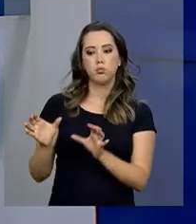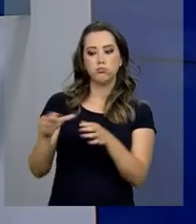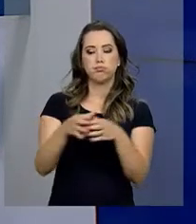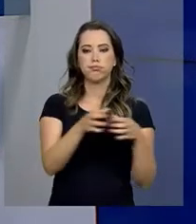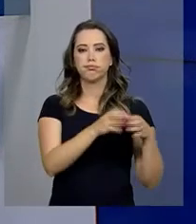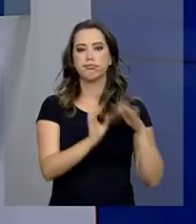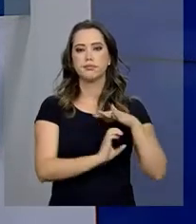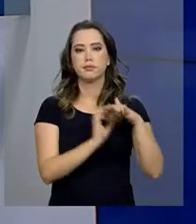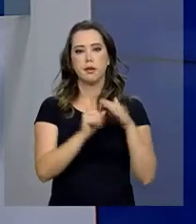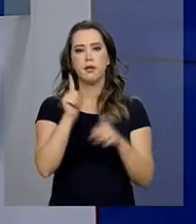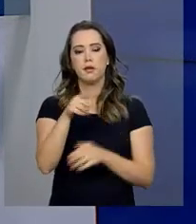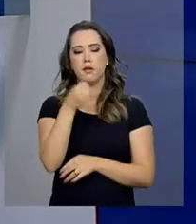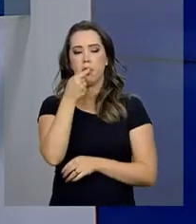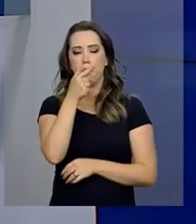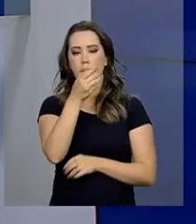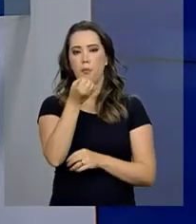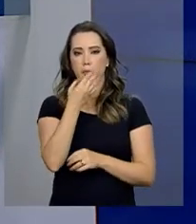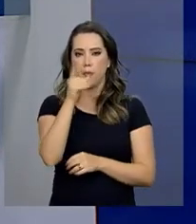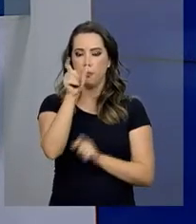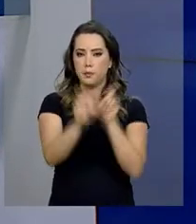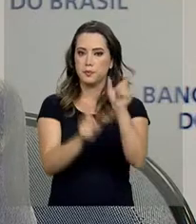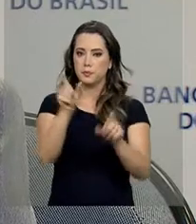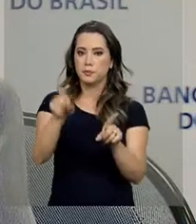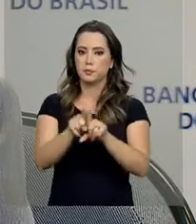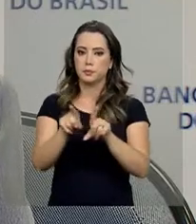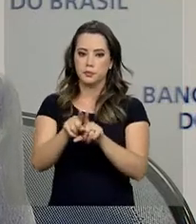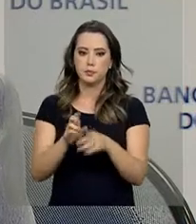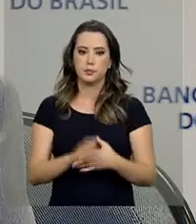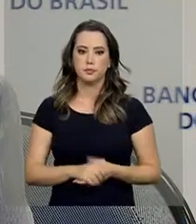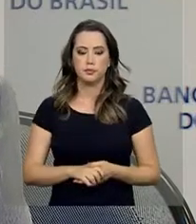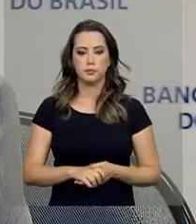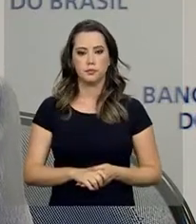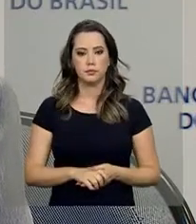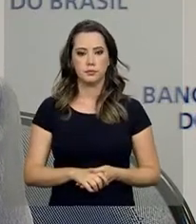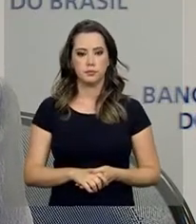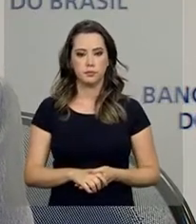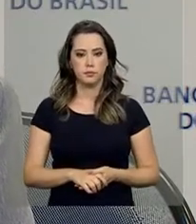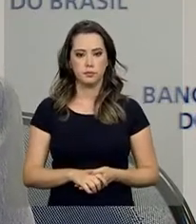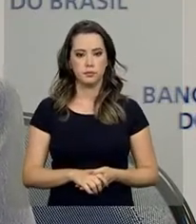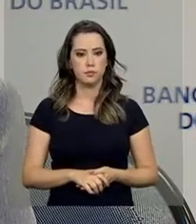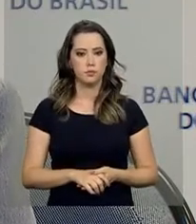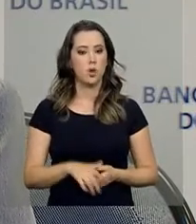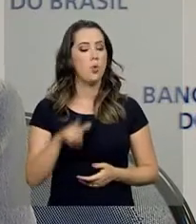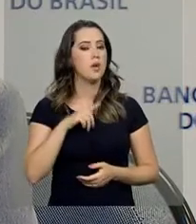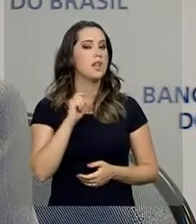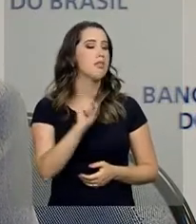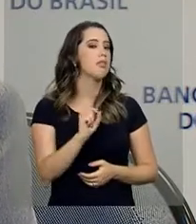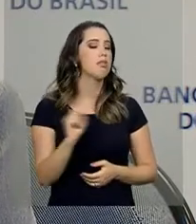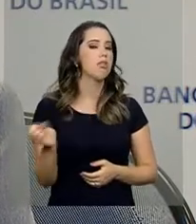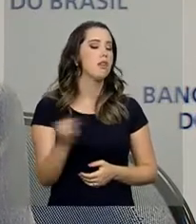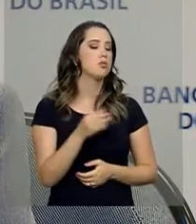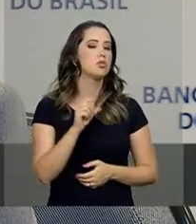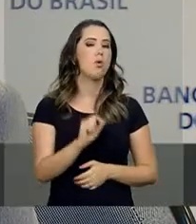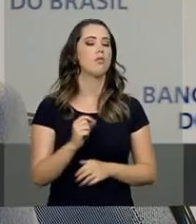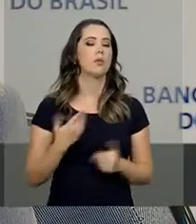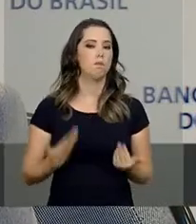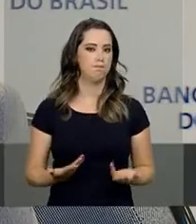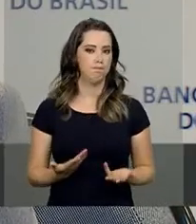e beneficia o consumidor. O que veio de novidade agora, em 2018,